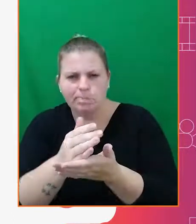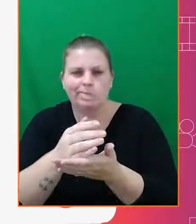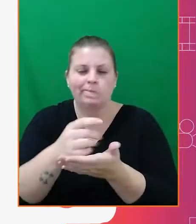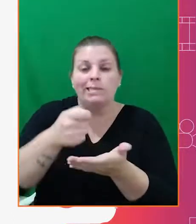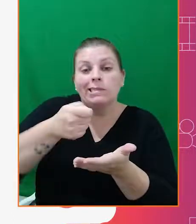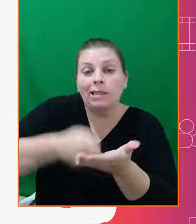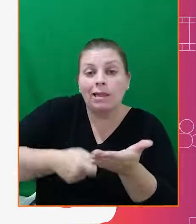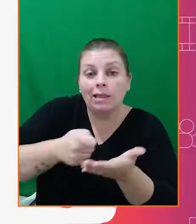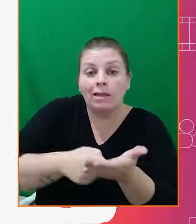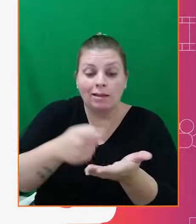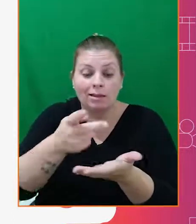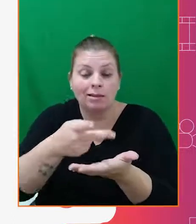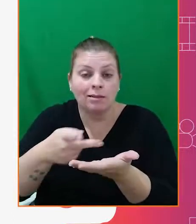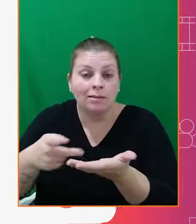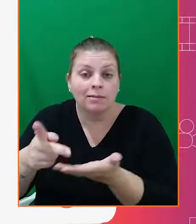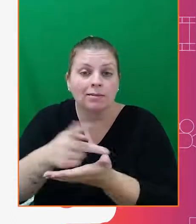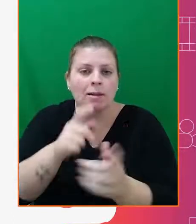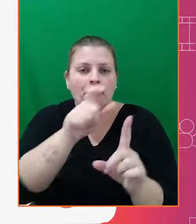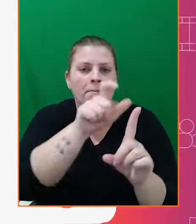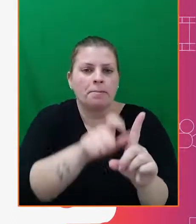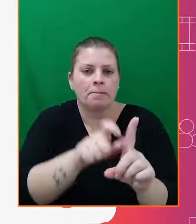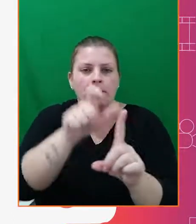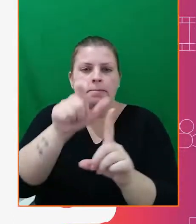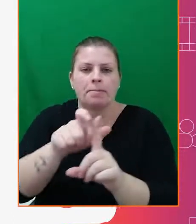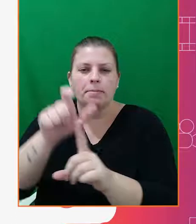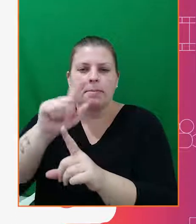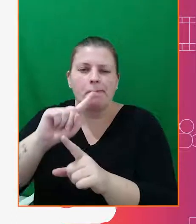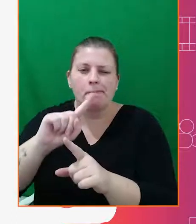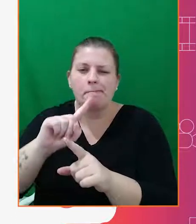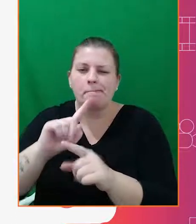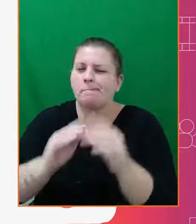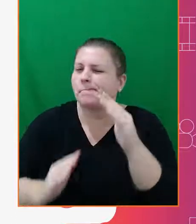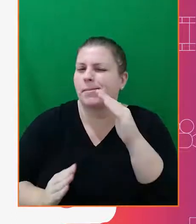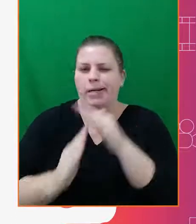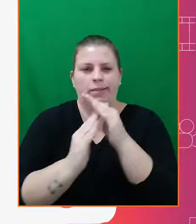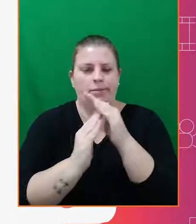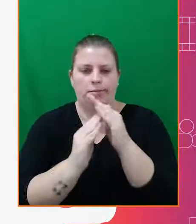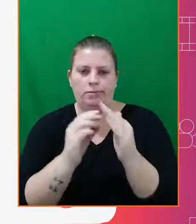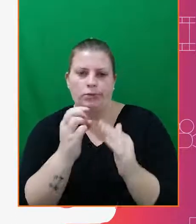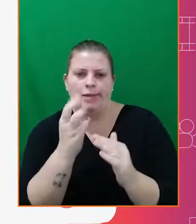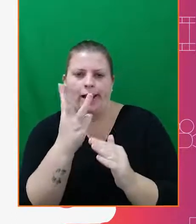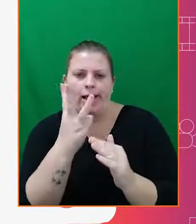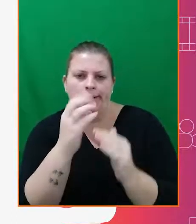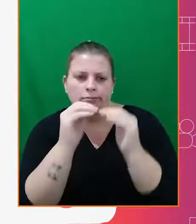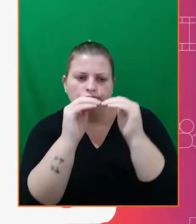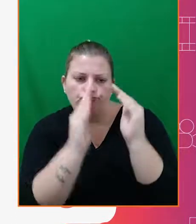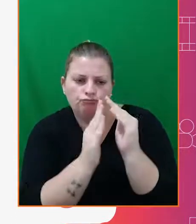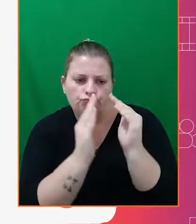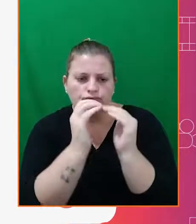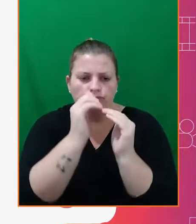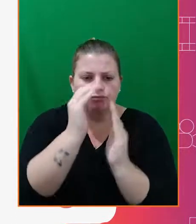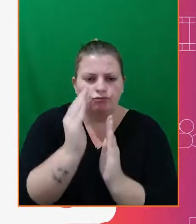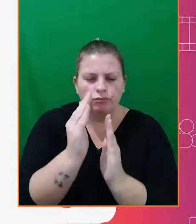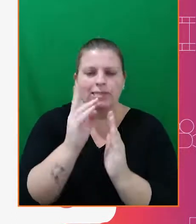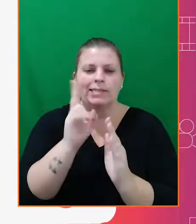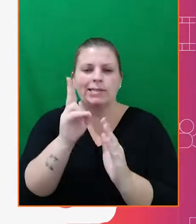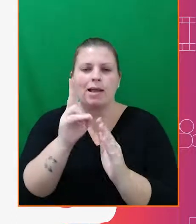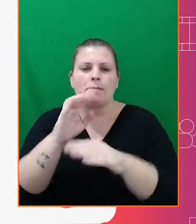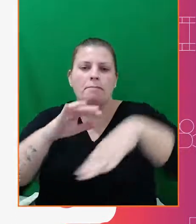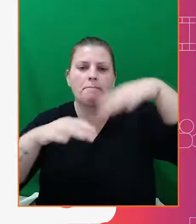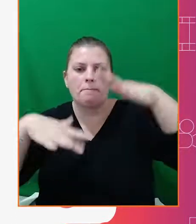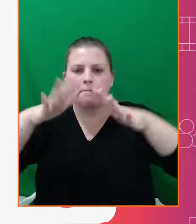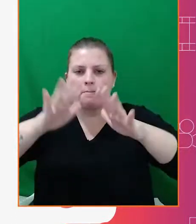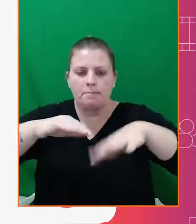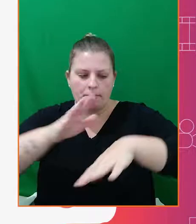tente desenhar os seus personagens com no máximo três linhas de ação. Foque sempre nos braços,